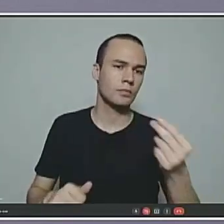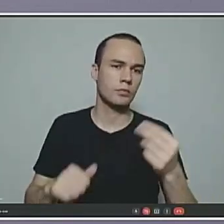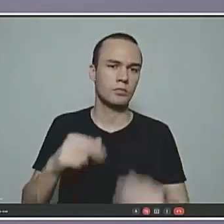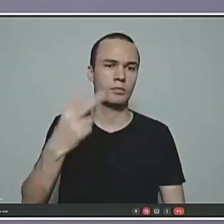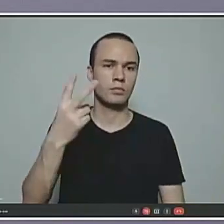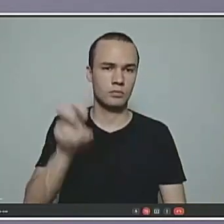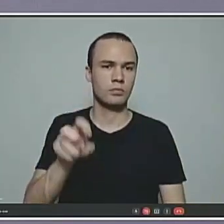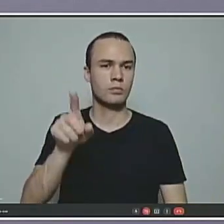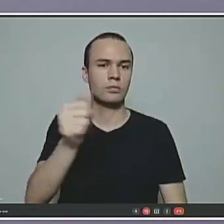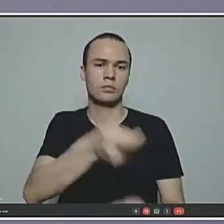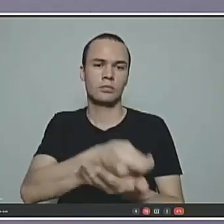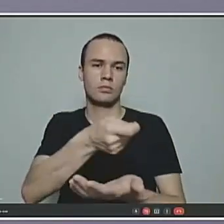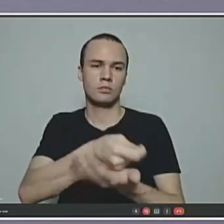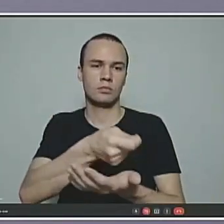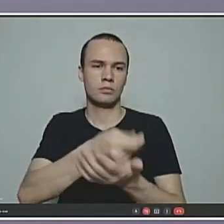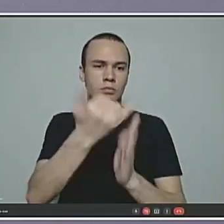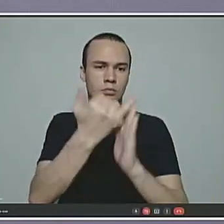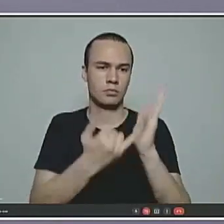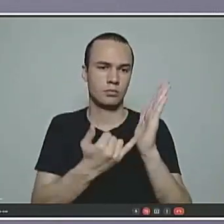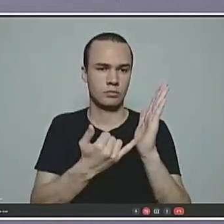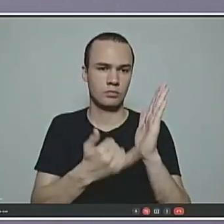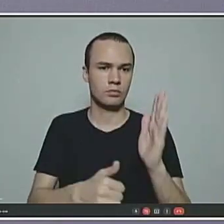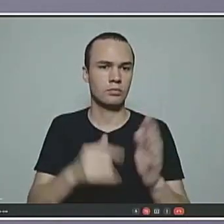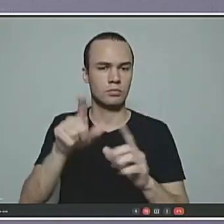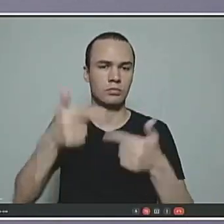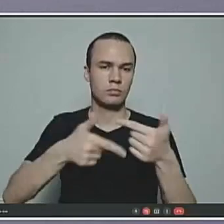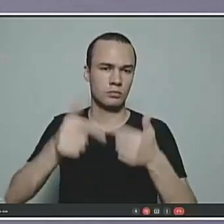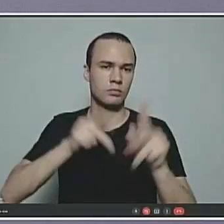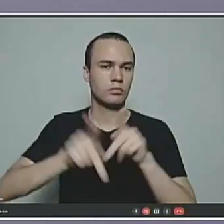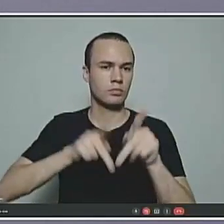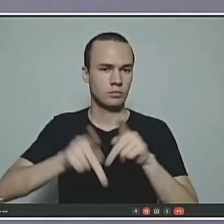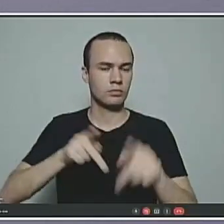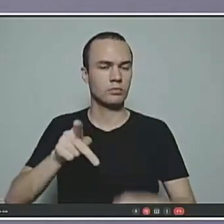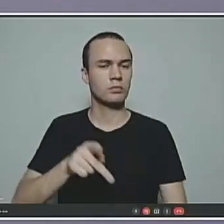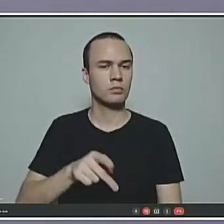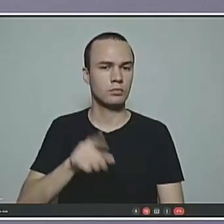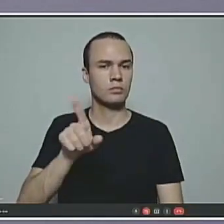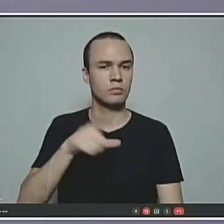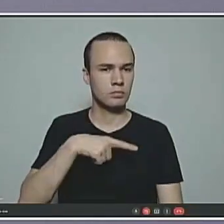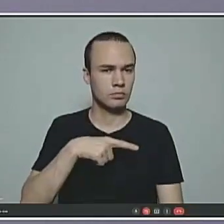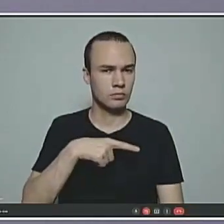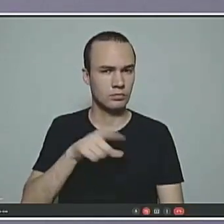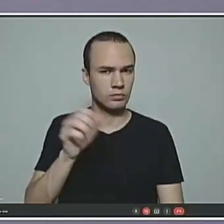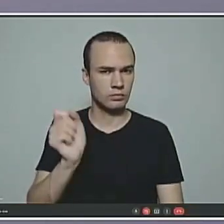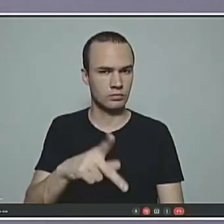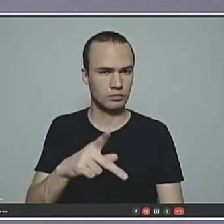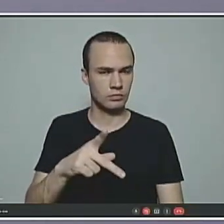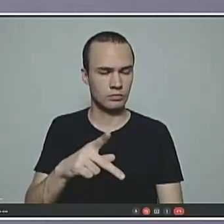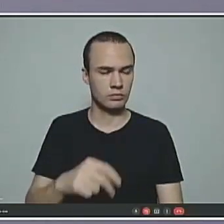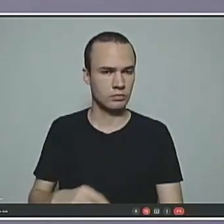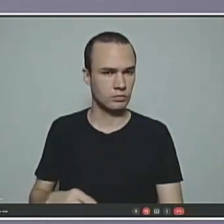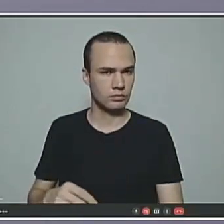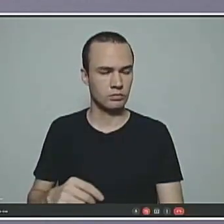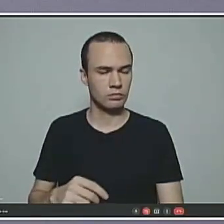de serviço público, 5 no cargo que se dará a aposentadoria, e aqui